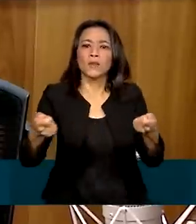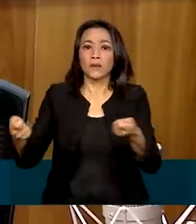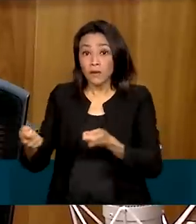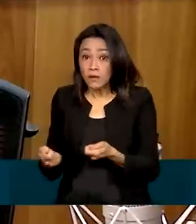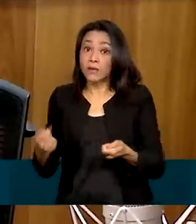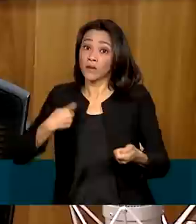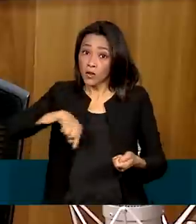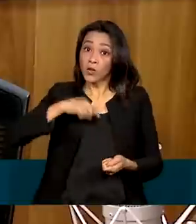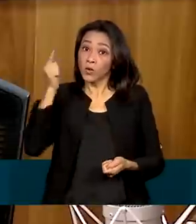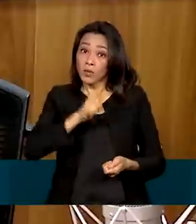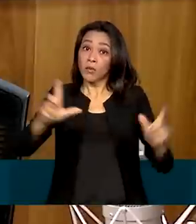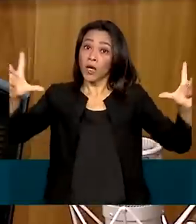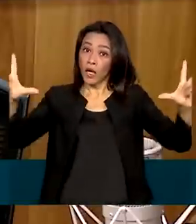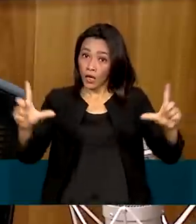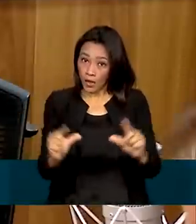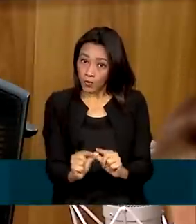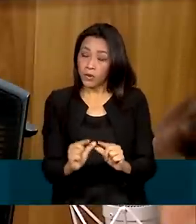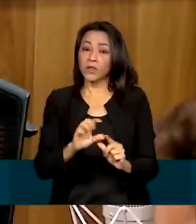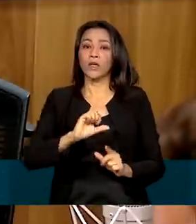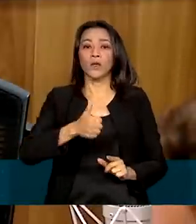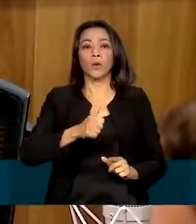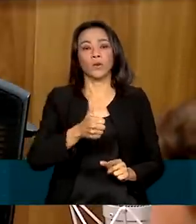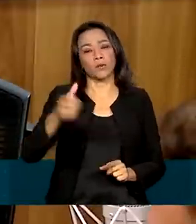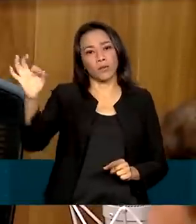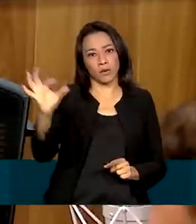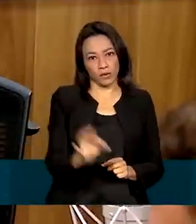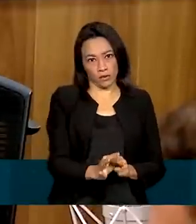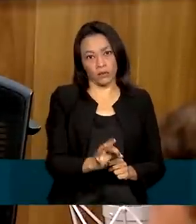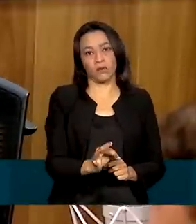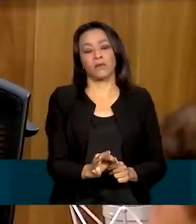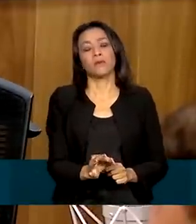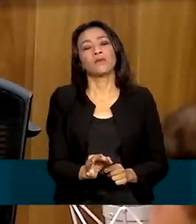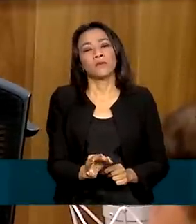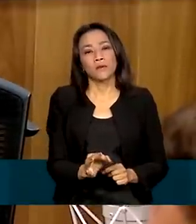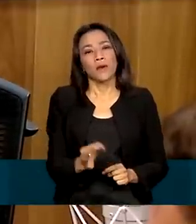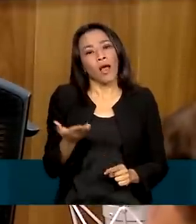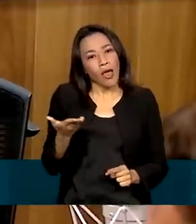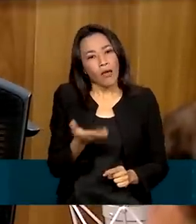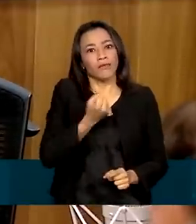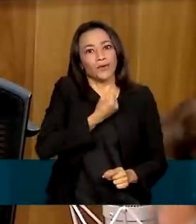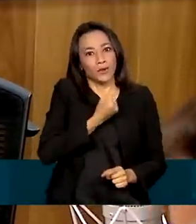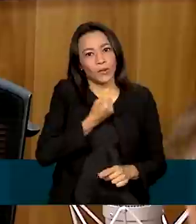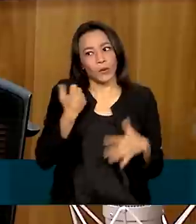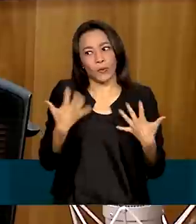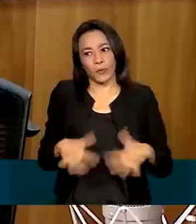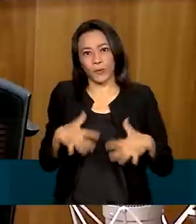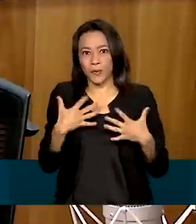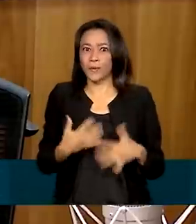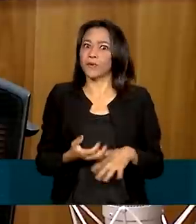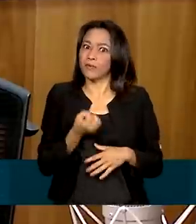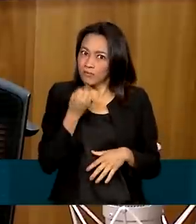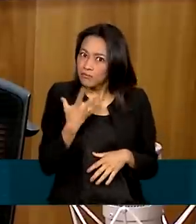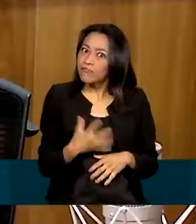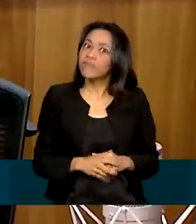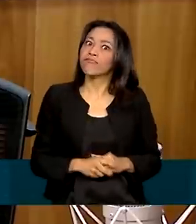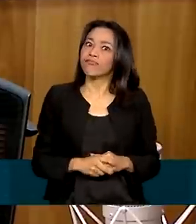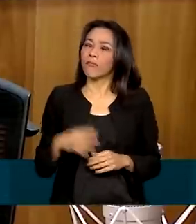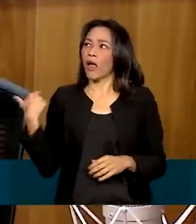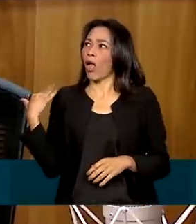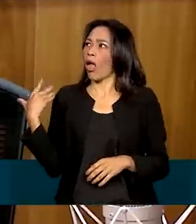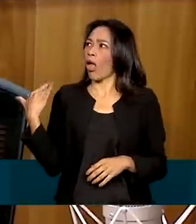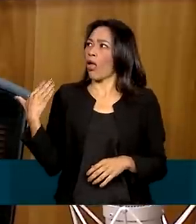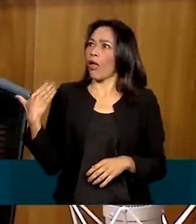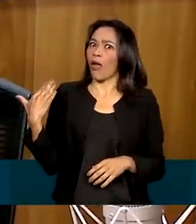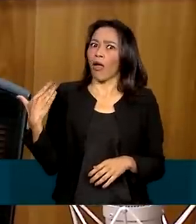isso nós conseguimos reduzir aí em 11%. Esse é um número bastante expressivo, uma vez que nós vimos numa sequência de